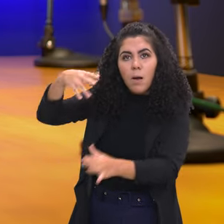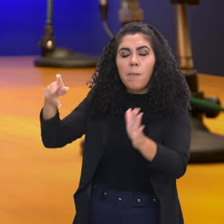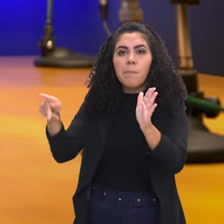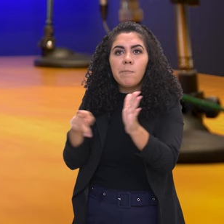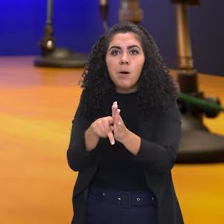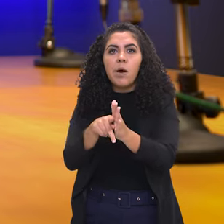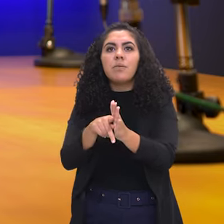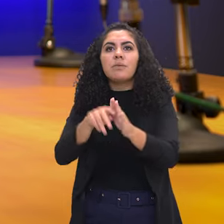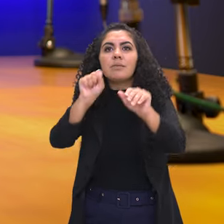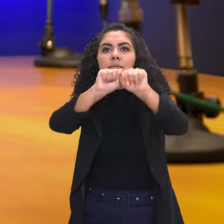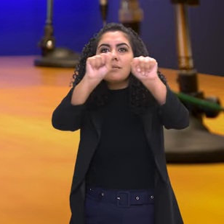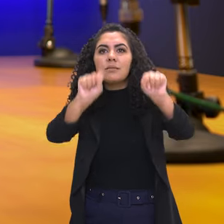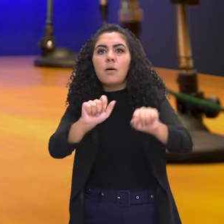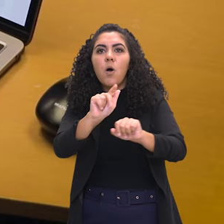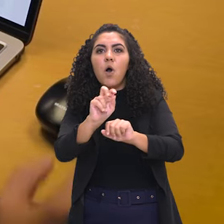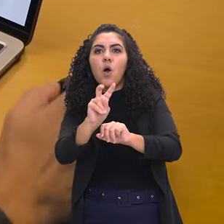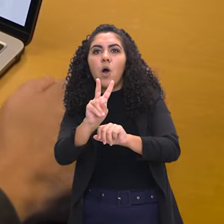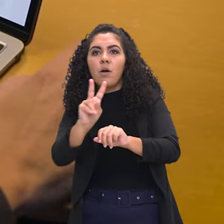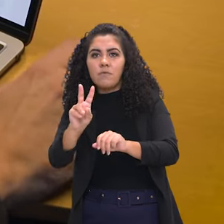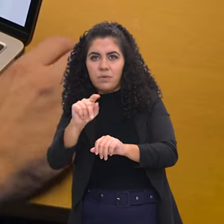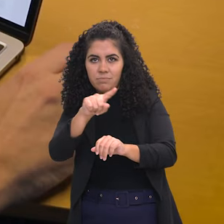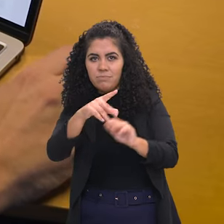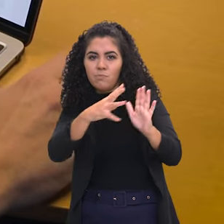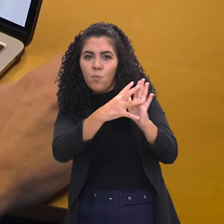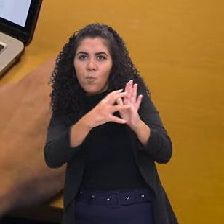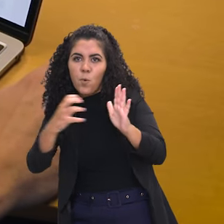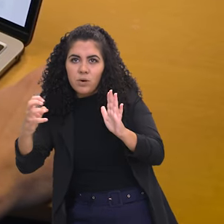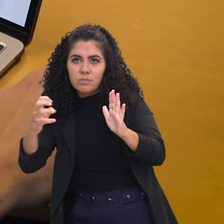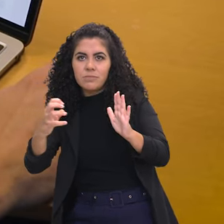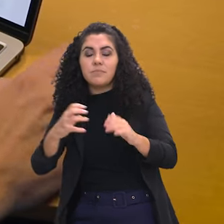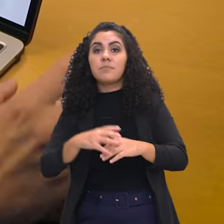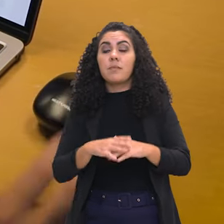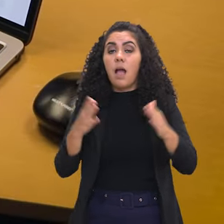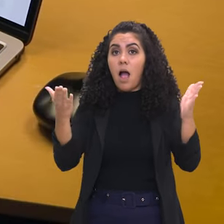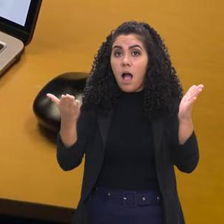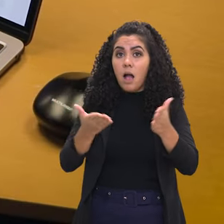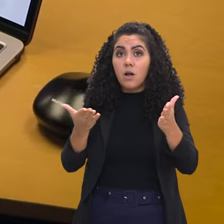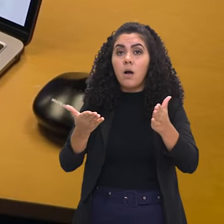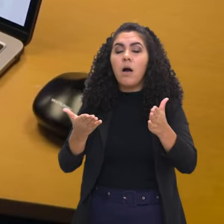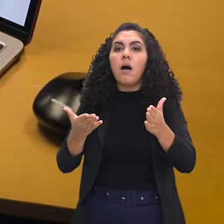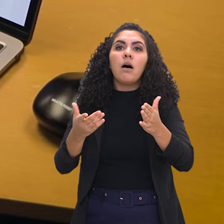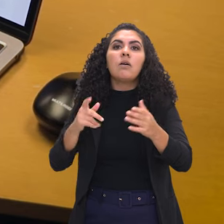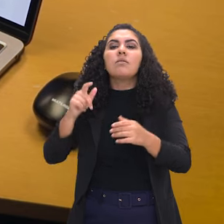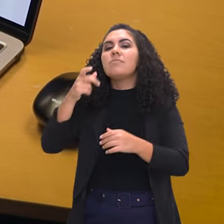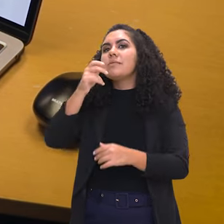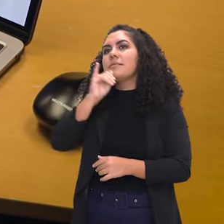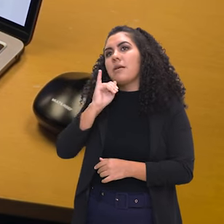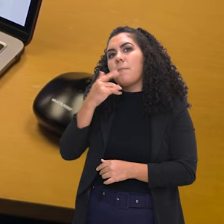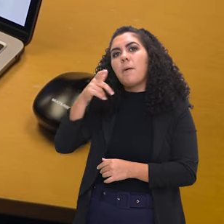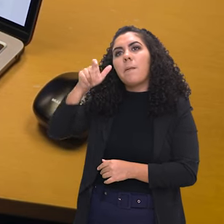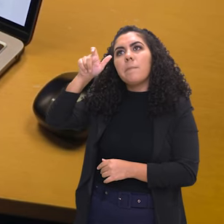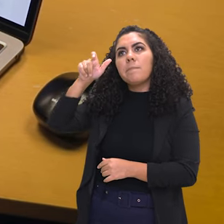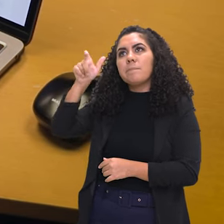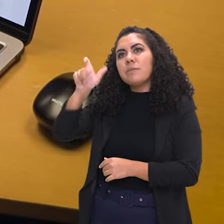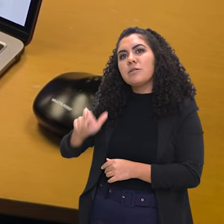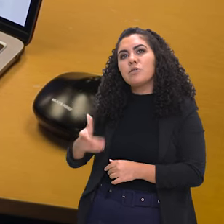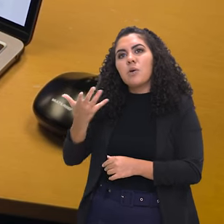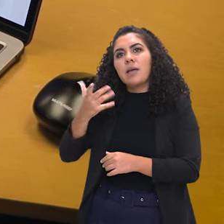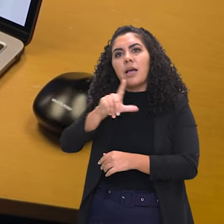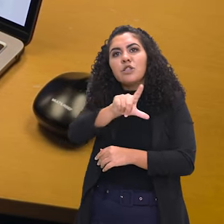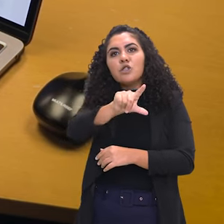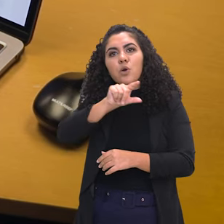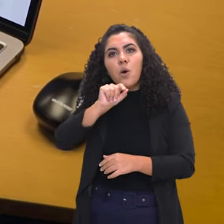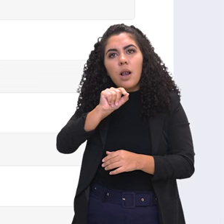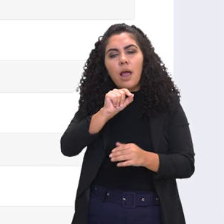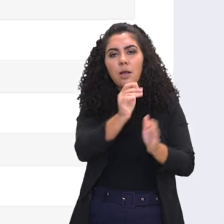sistema do gov.br não puxa. E aí eu vou focar agora a minha inscrição de quem vai fazer dos blocos temáticos